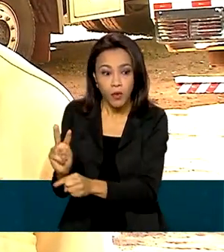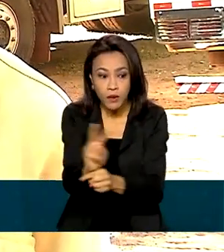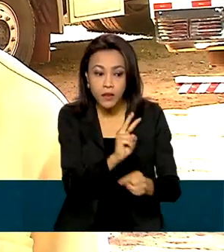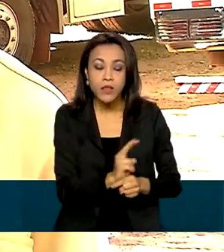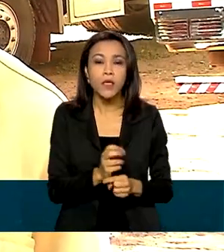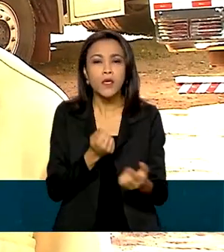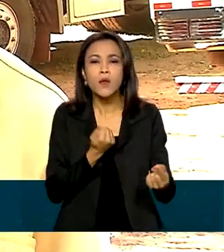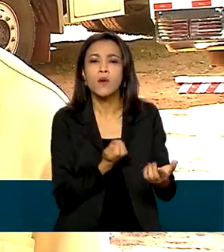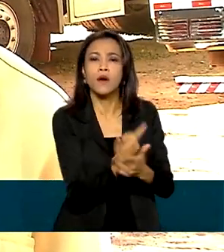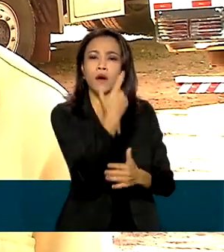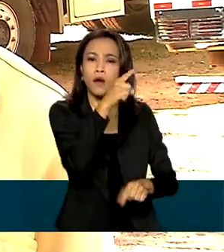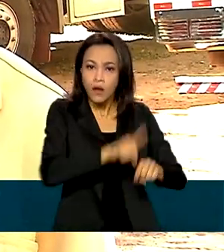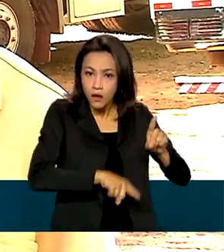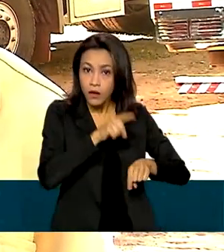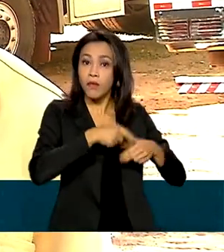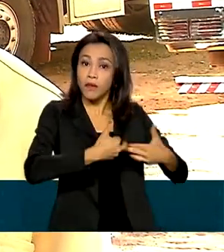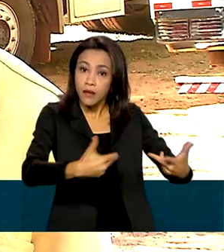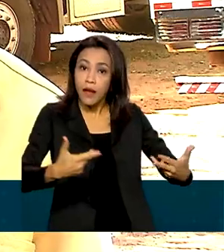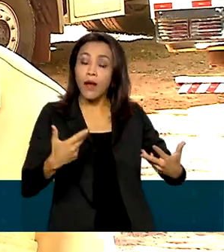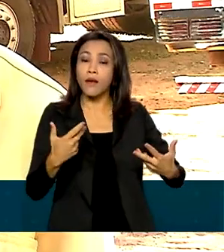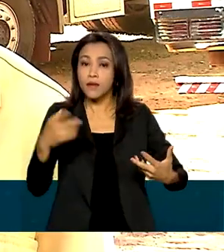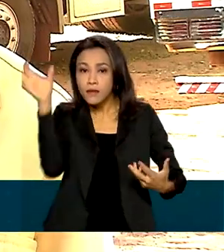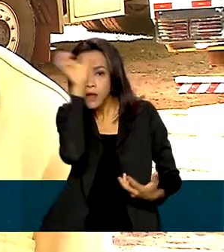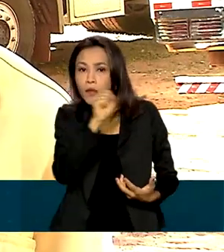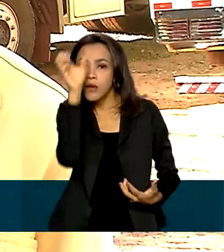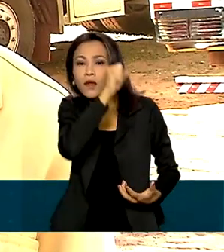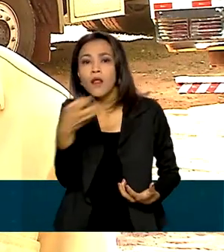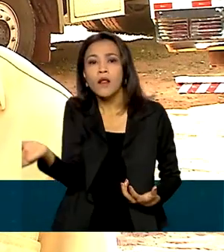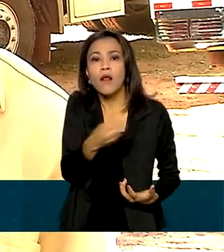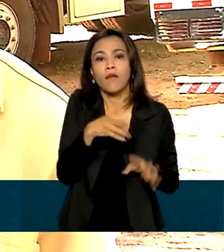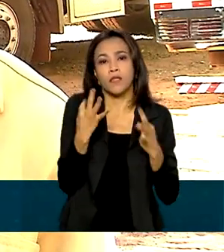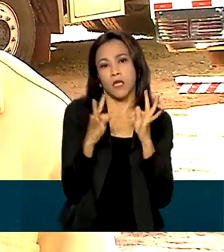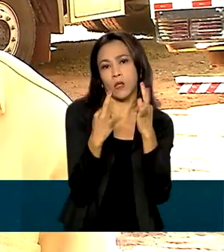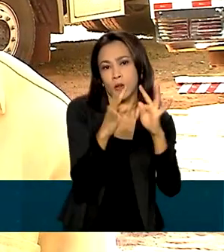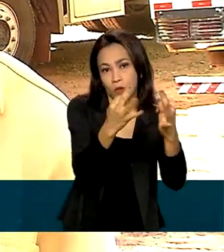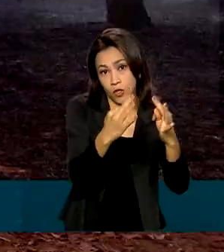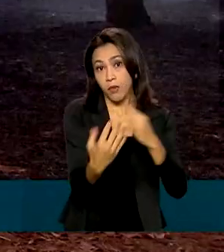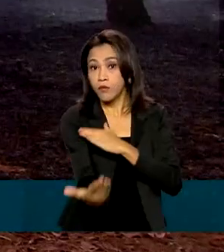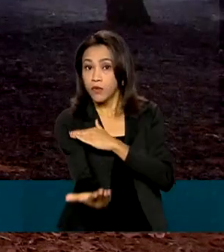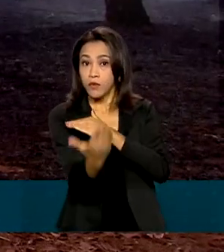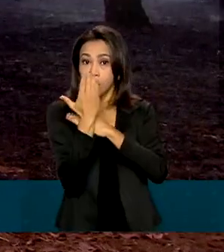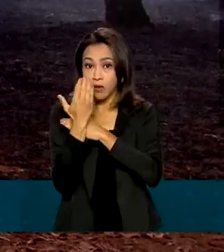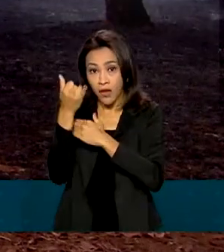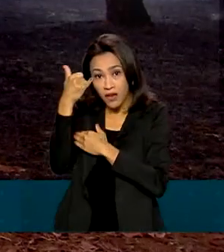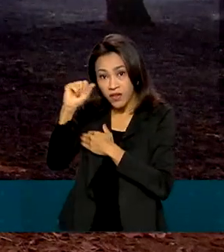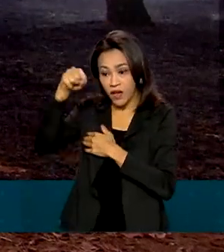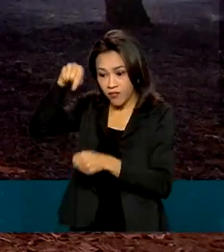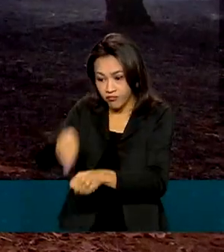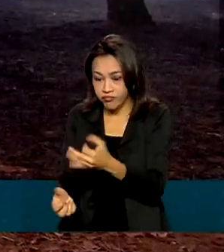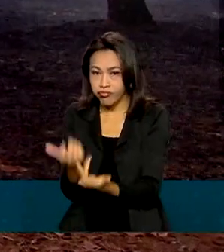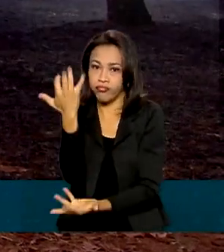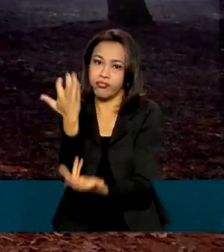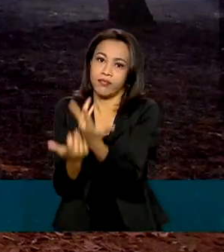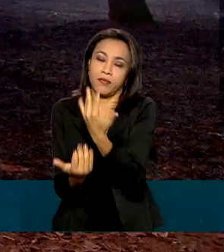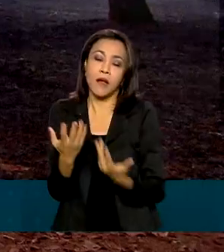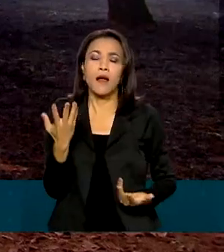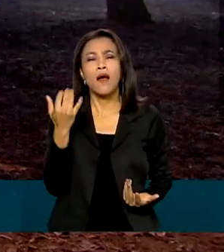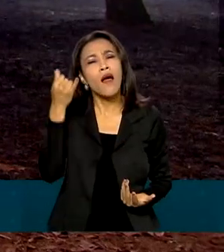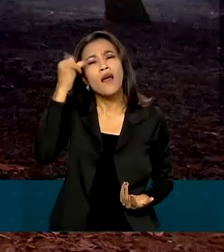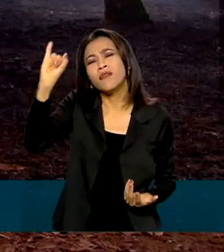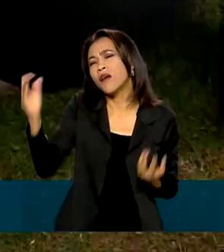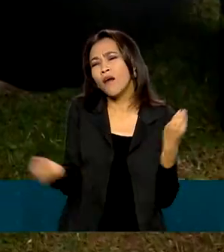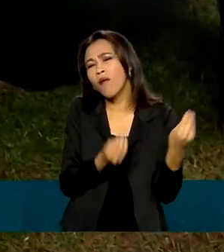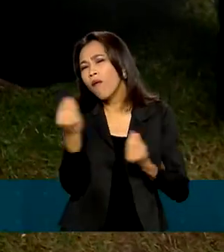adquirindo novas tecnologias para fazer frente a esse problema. Para evitar queimadas, algumas dicas